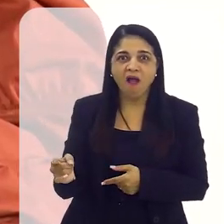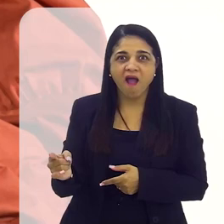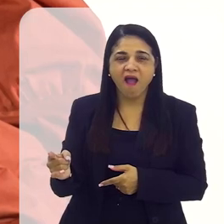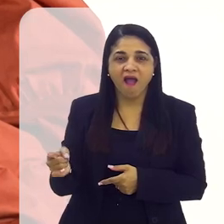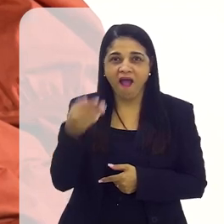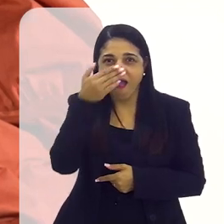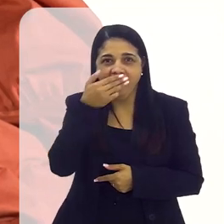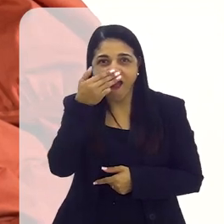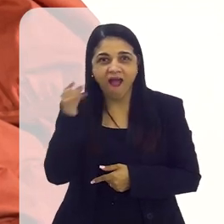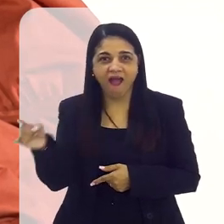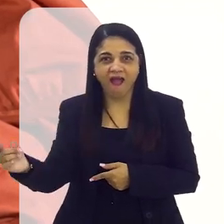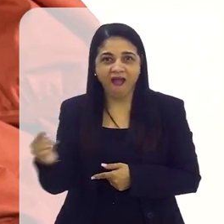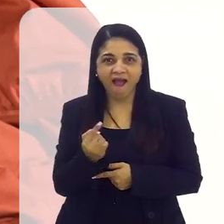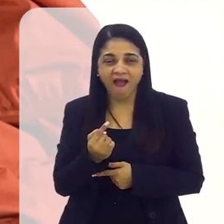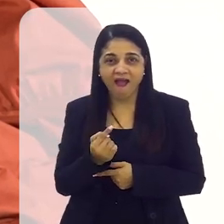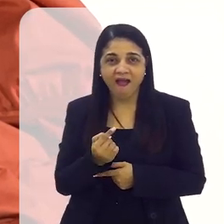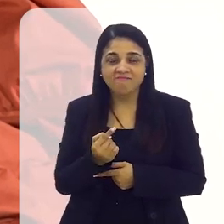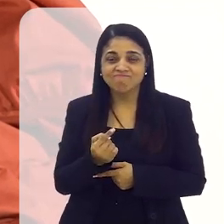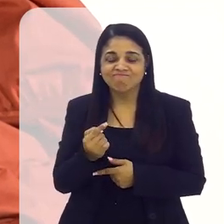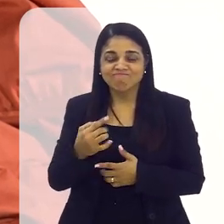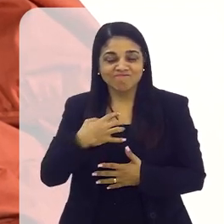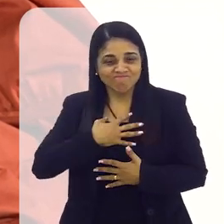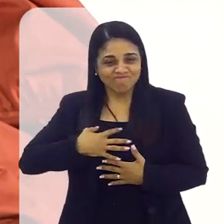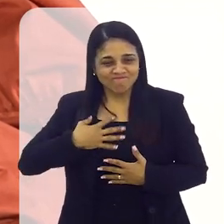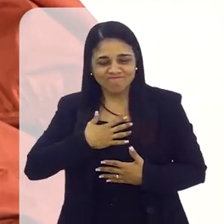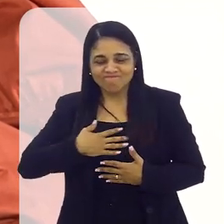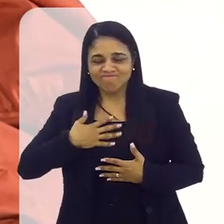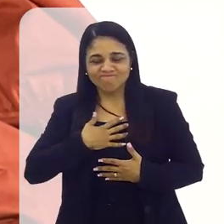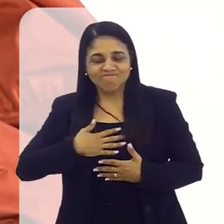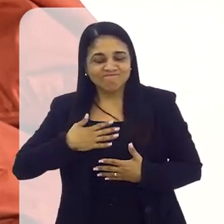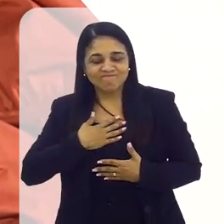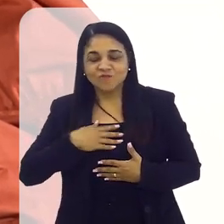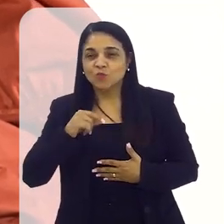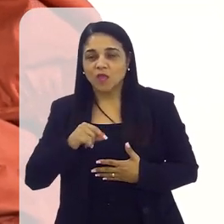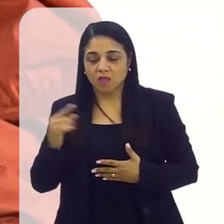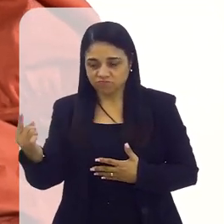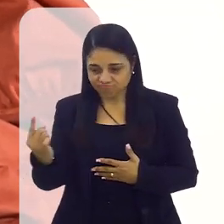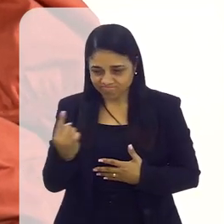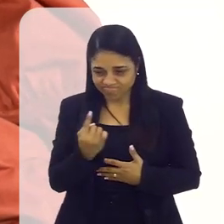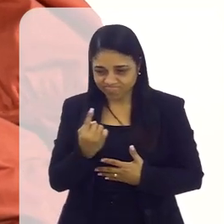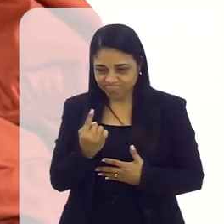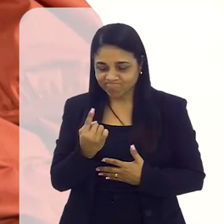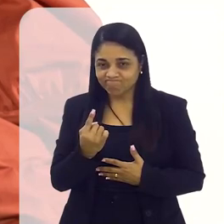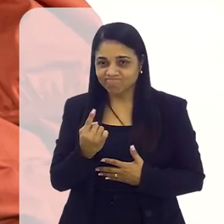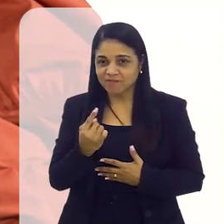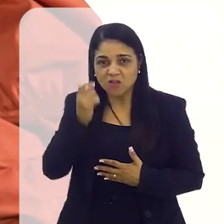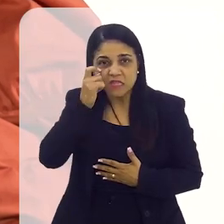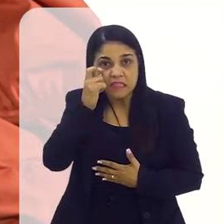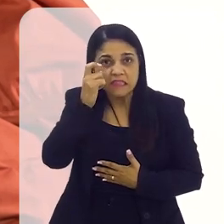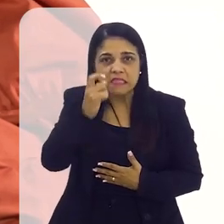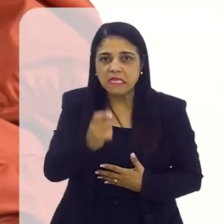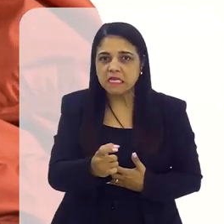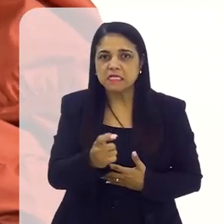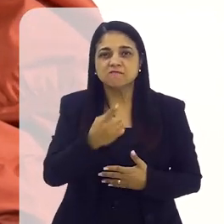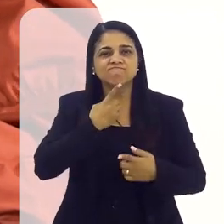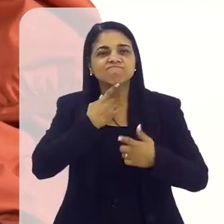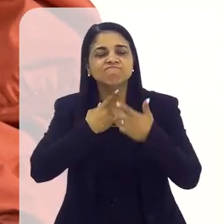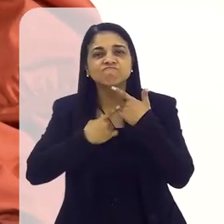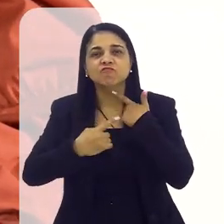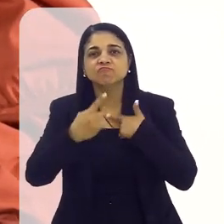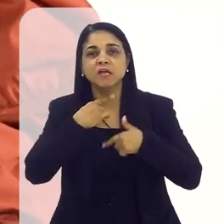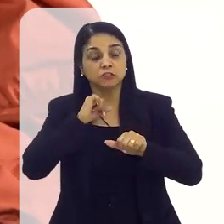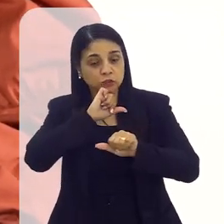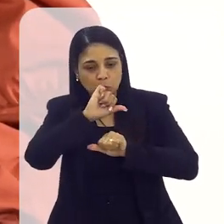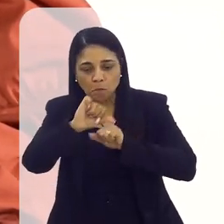que é mais gratificante é ver que a pessoa que apareceu é aquilo que você falou. Você vê o grau de interesse, a vontade